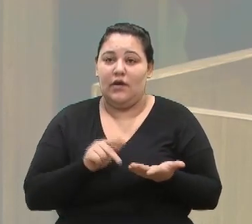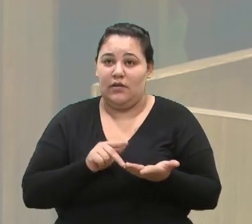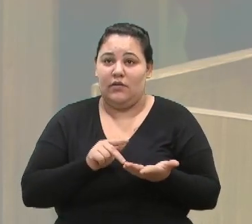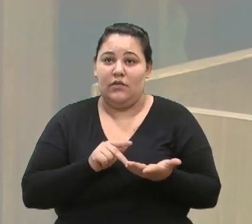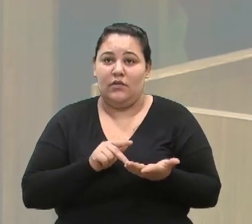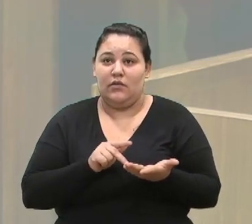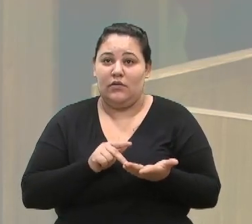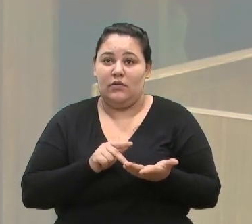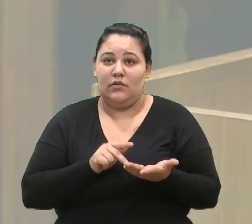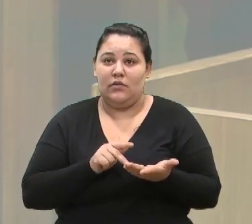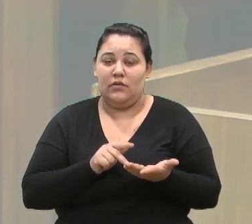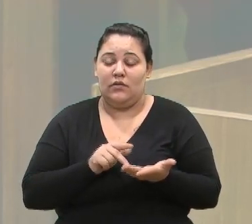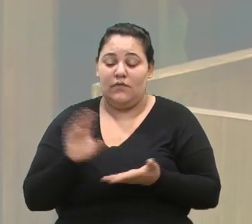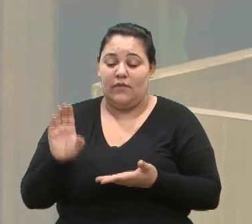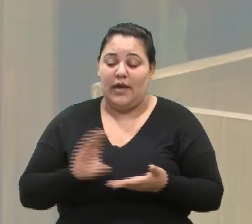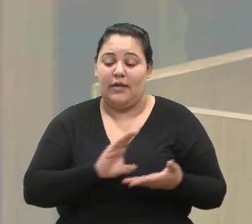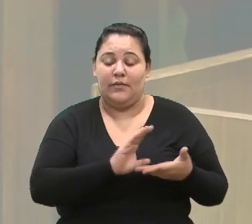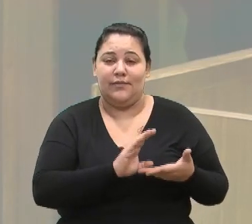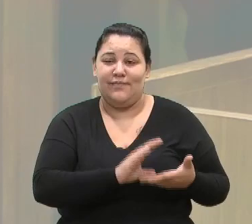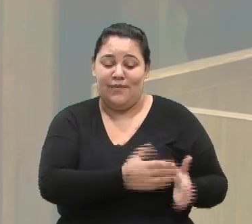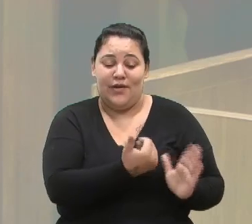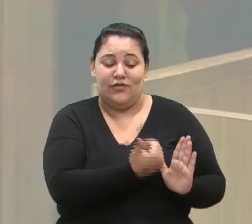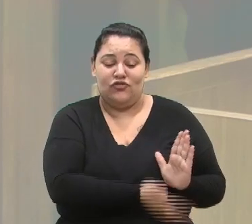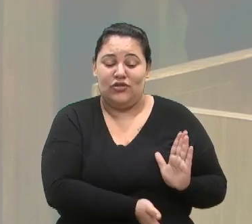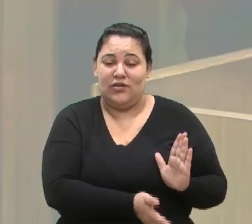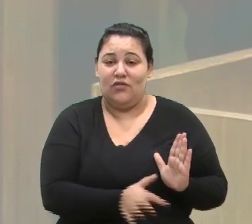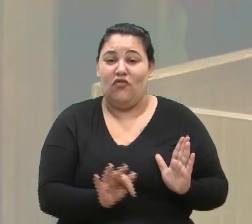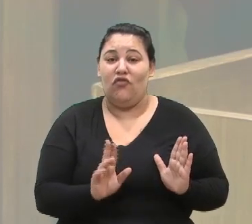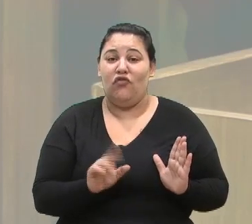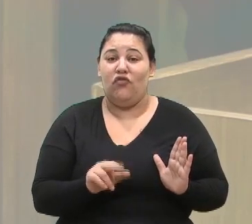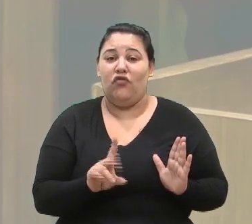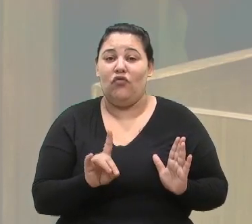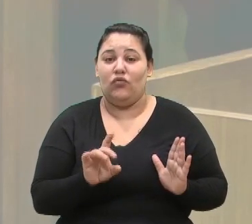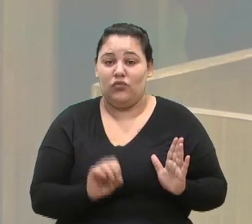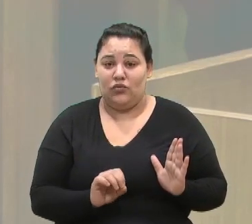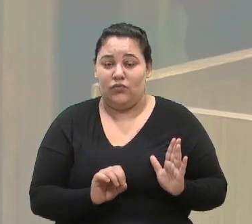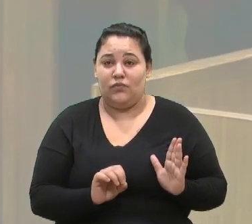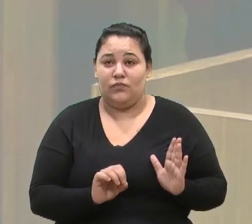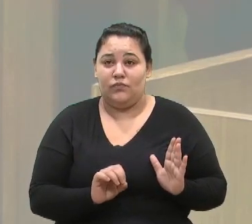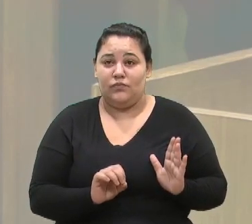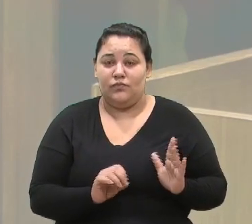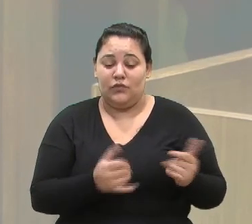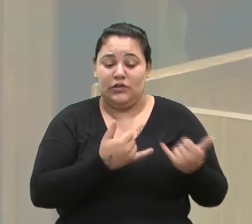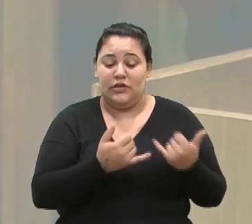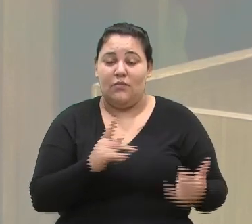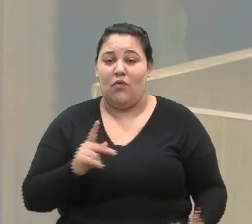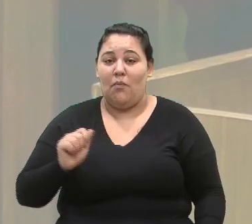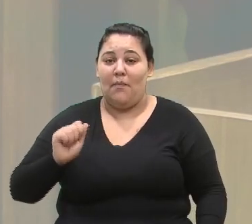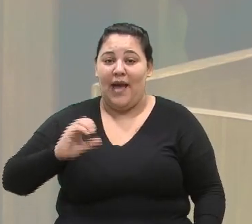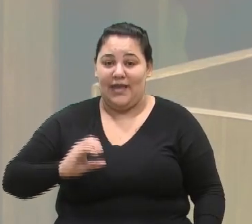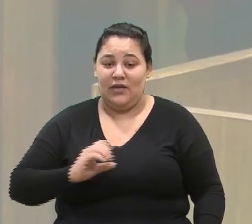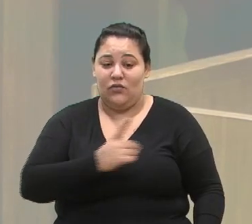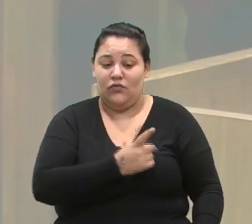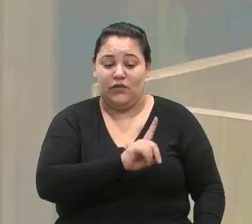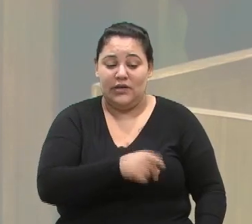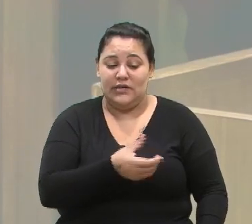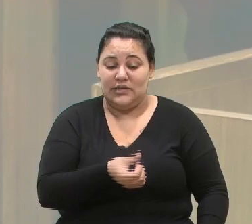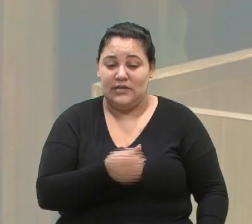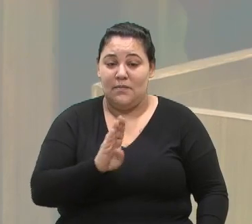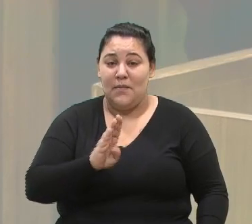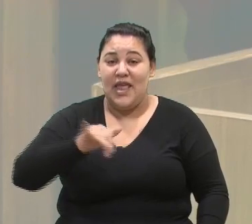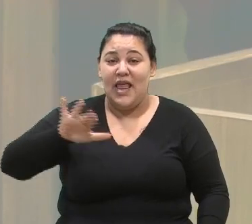perdido. E aí, por exemplo, o PAC, 1,6 bilhão para remoção de